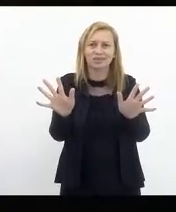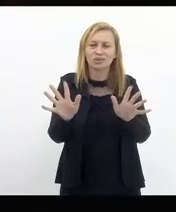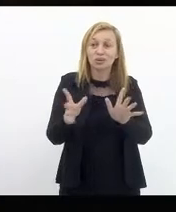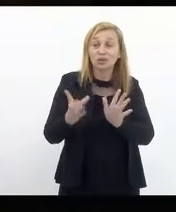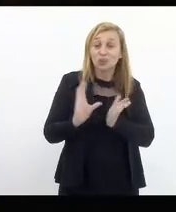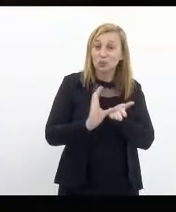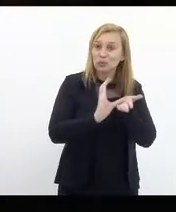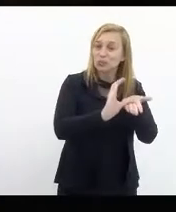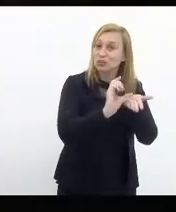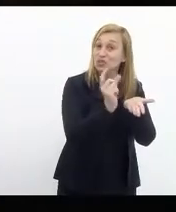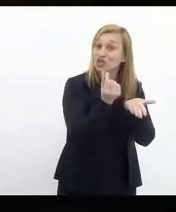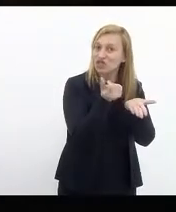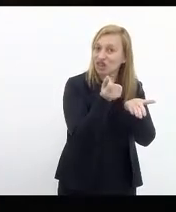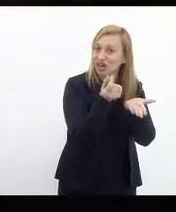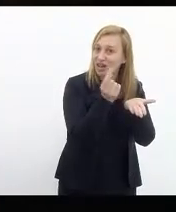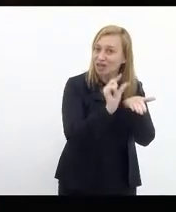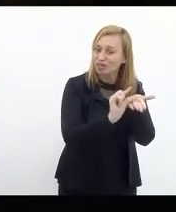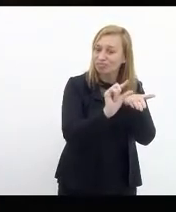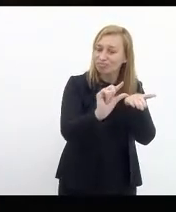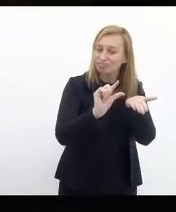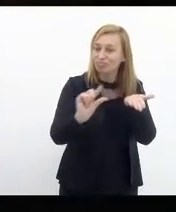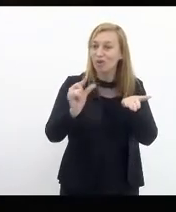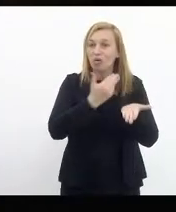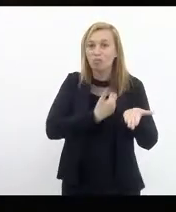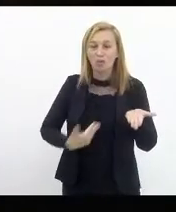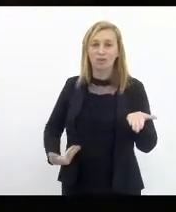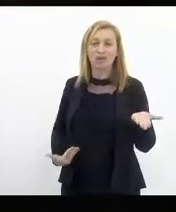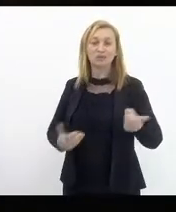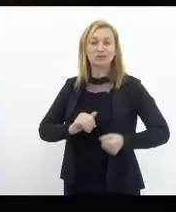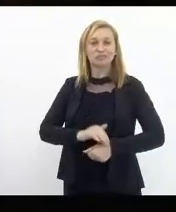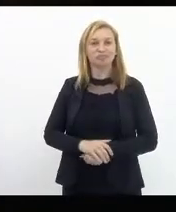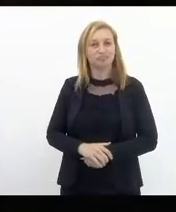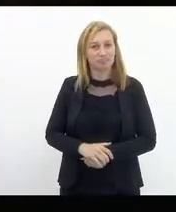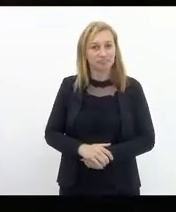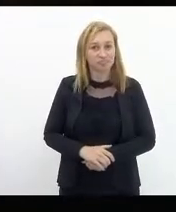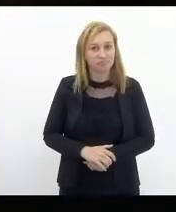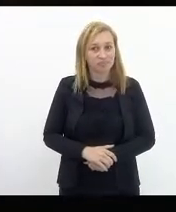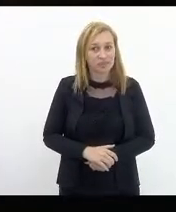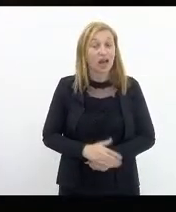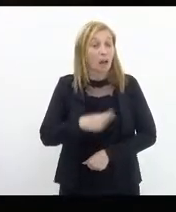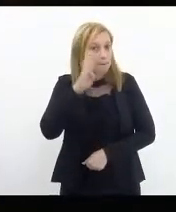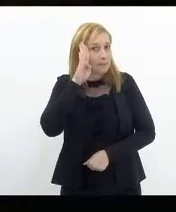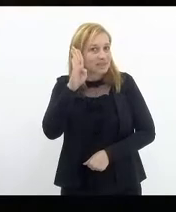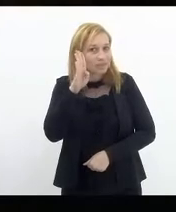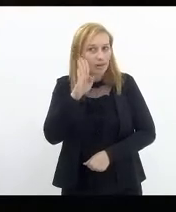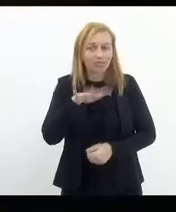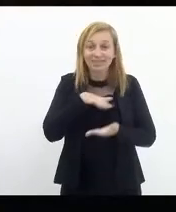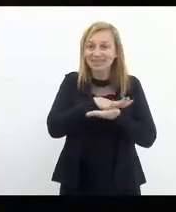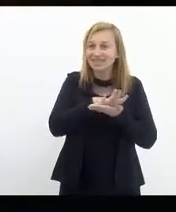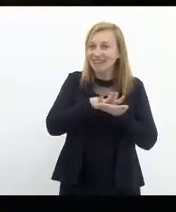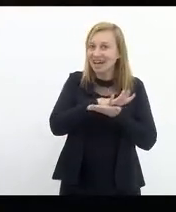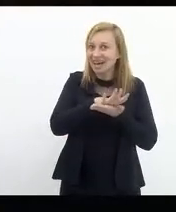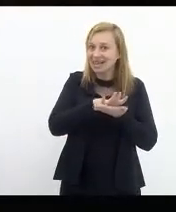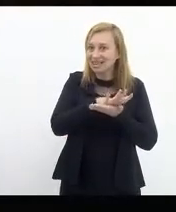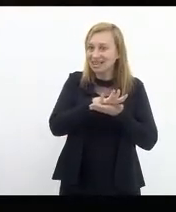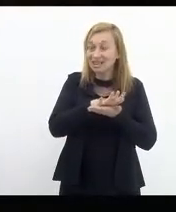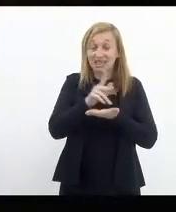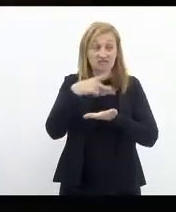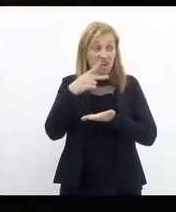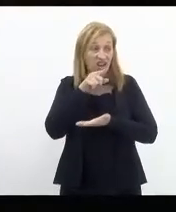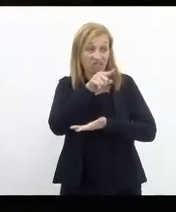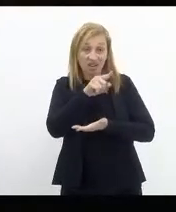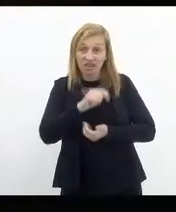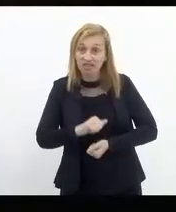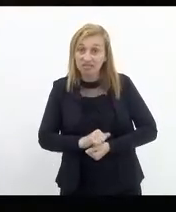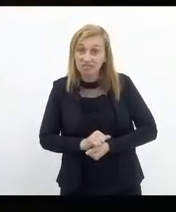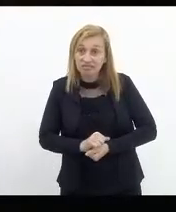dos recursos públicos. Então, isso aí é fundamental. Nada disto que está sendo falado aí